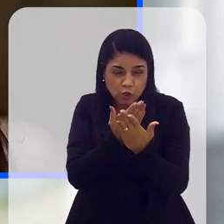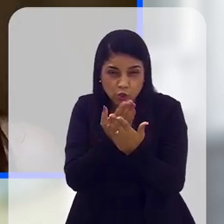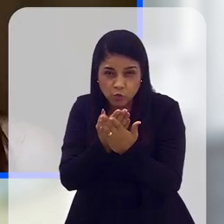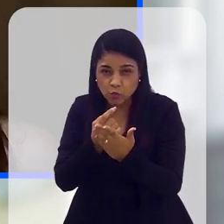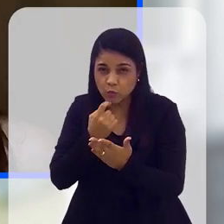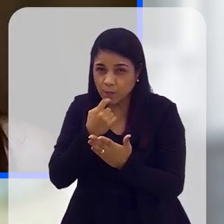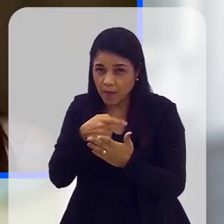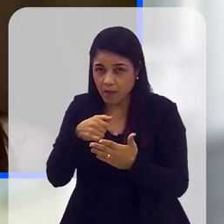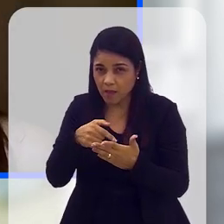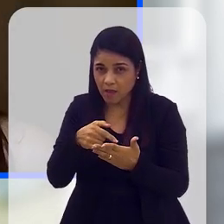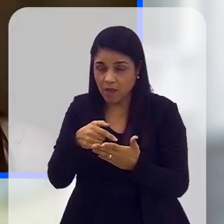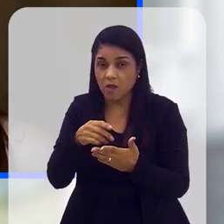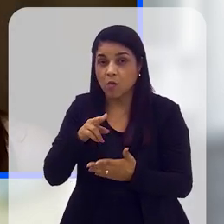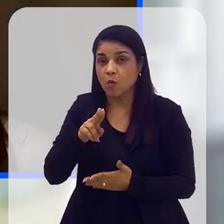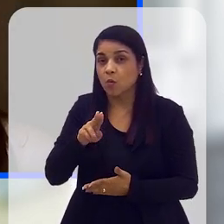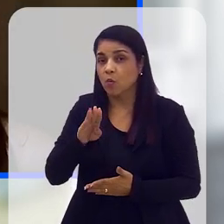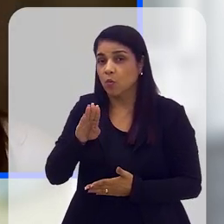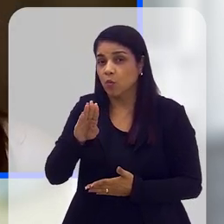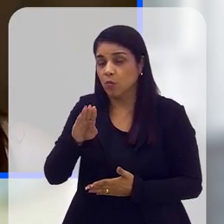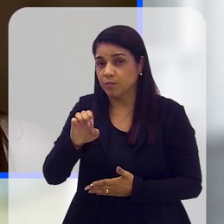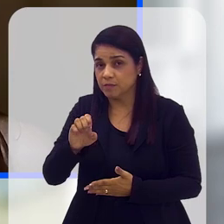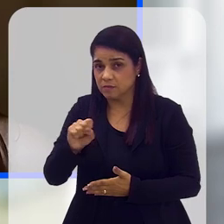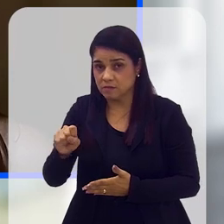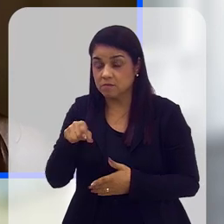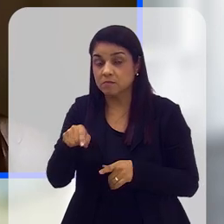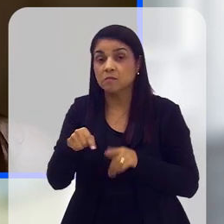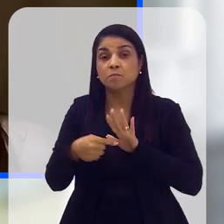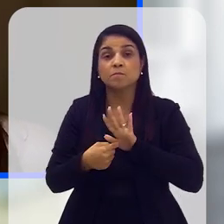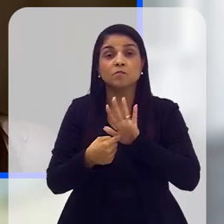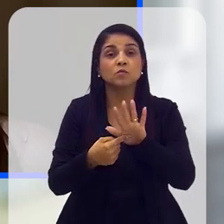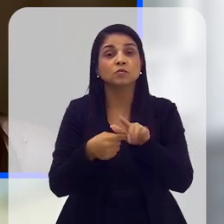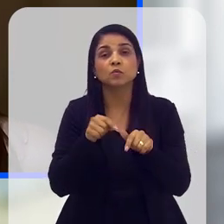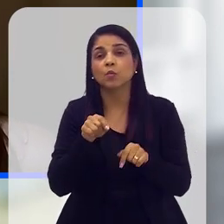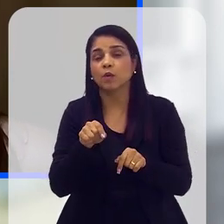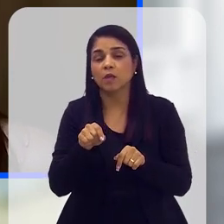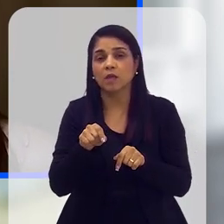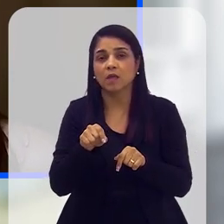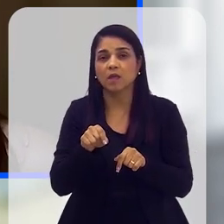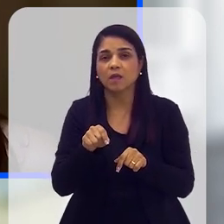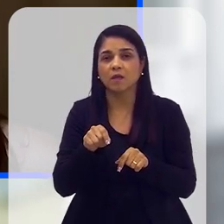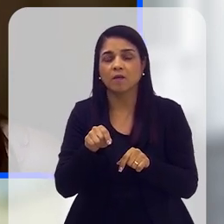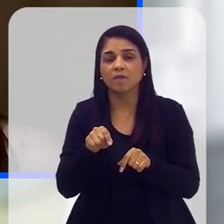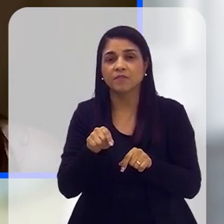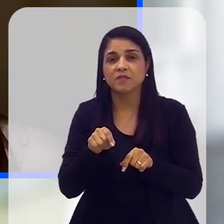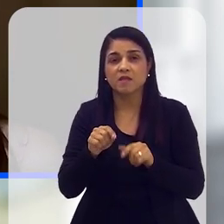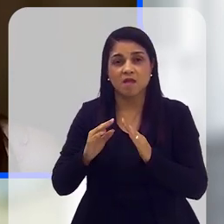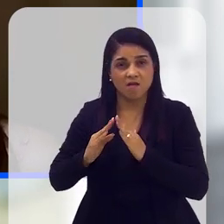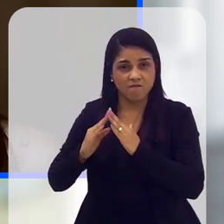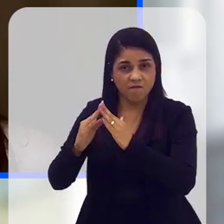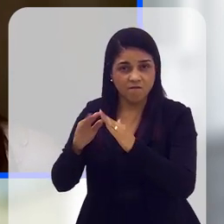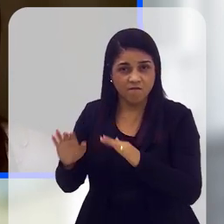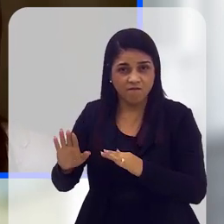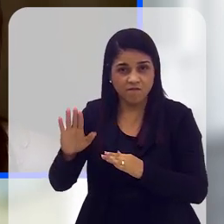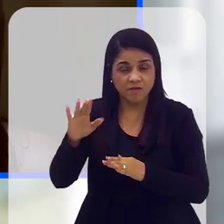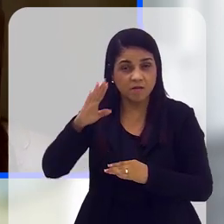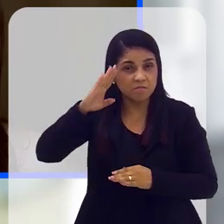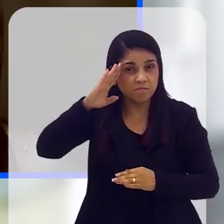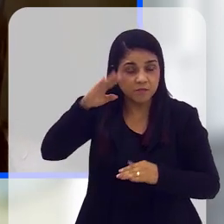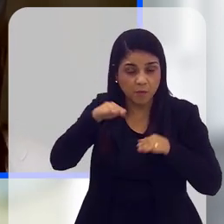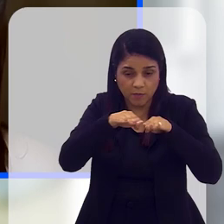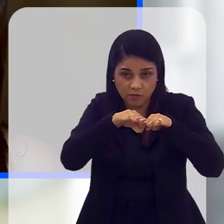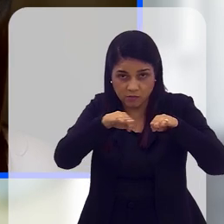a gente fez um estudo recente da UBS, mostrando que o fato da